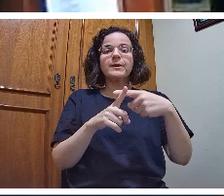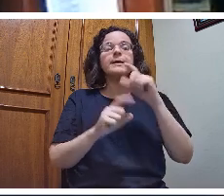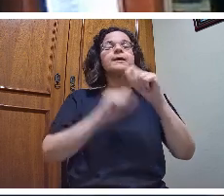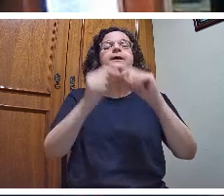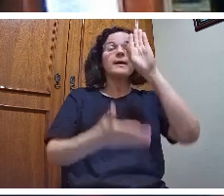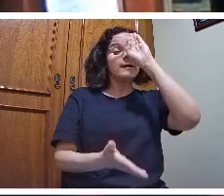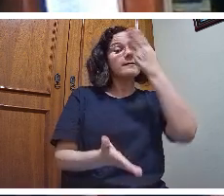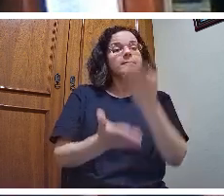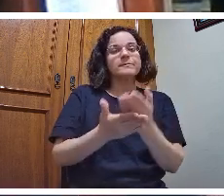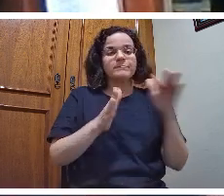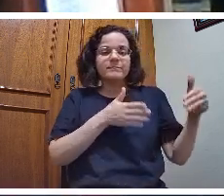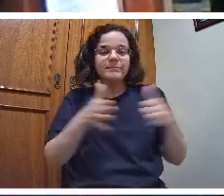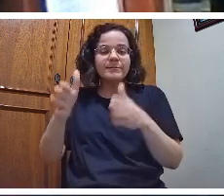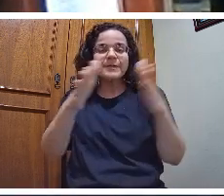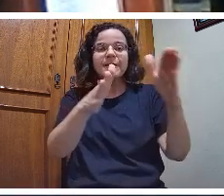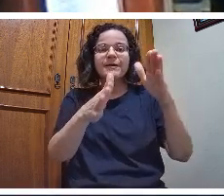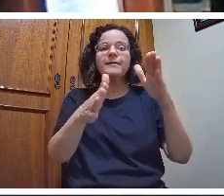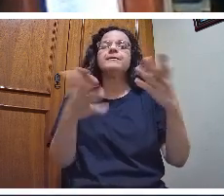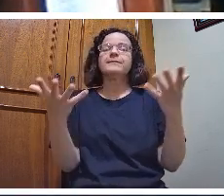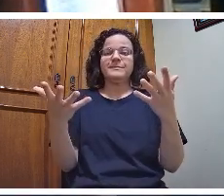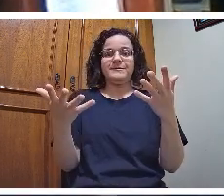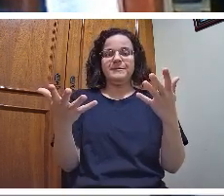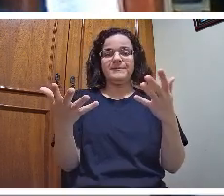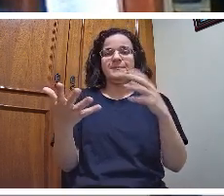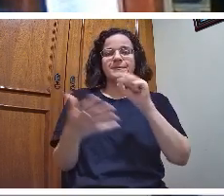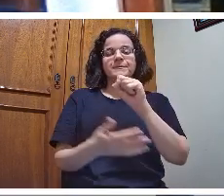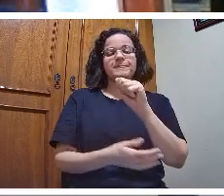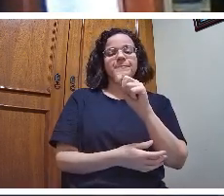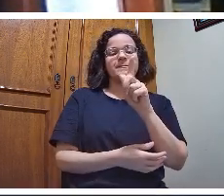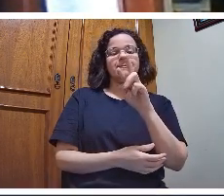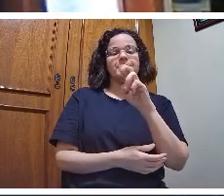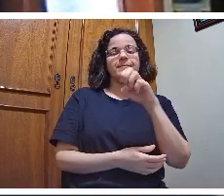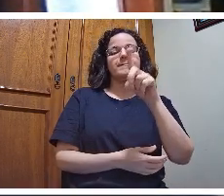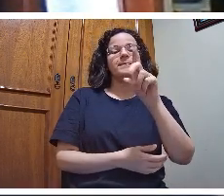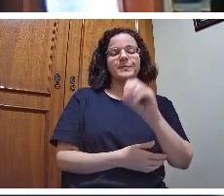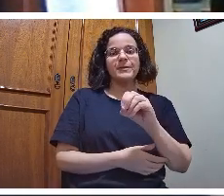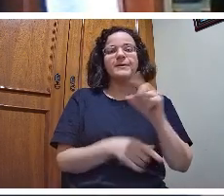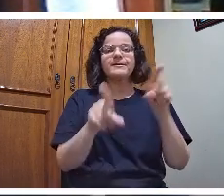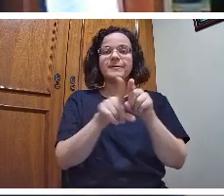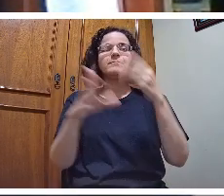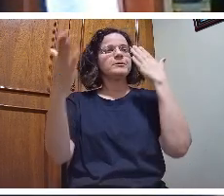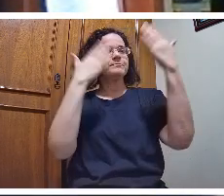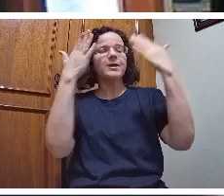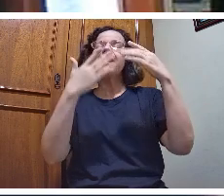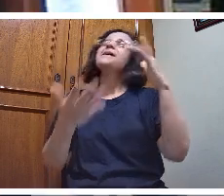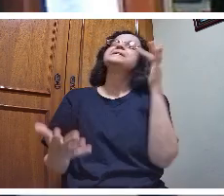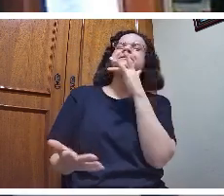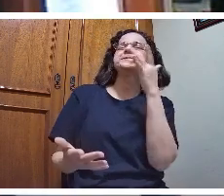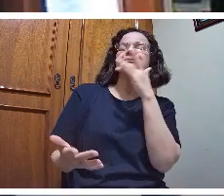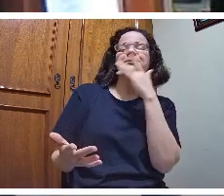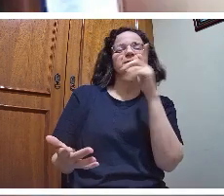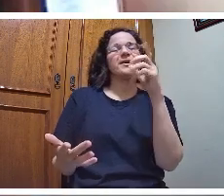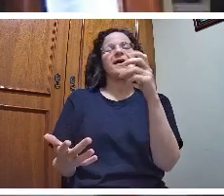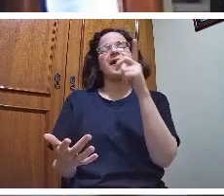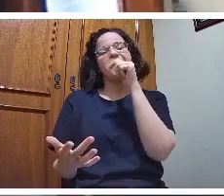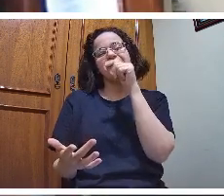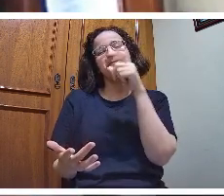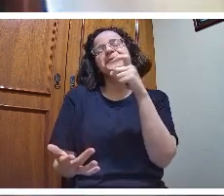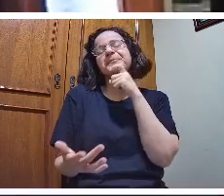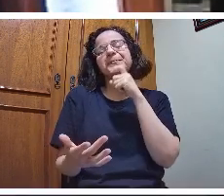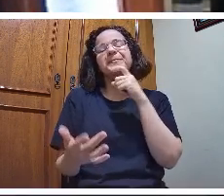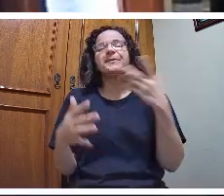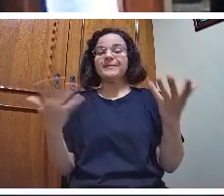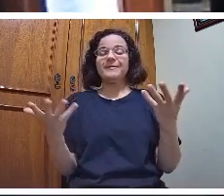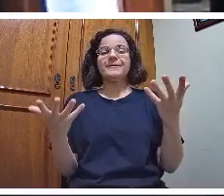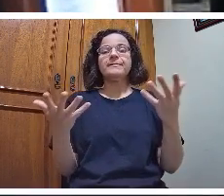batismo, a dimensão psicológica, que bom, uma água gelada, uma água fresca, a dimensão